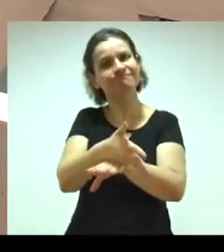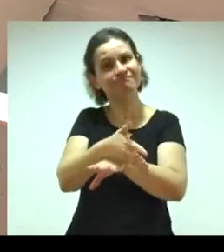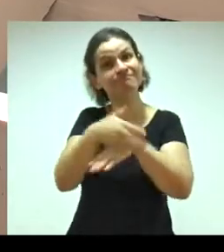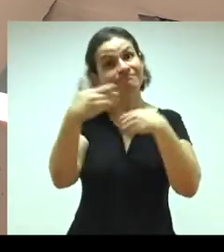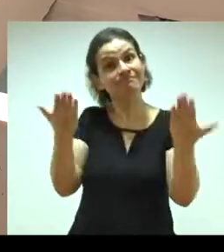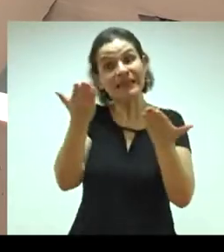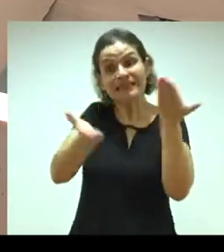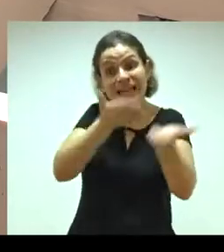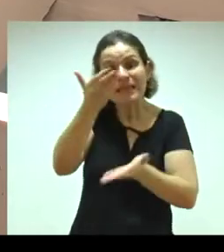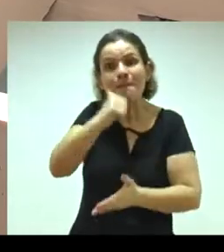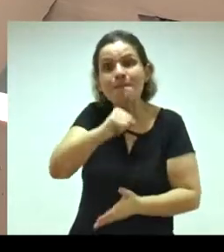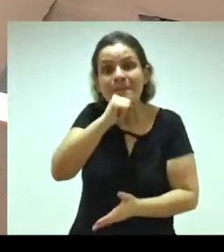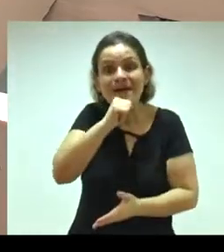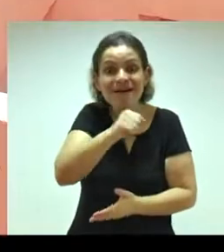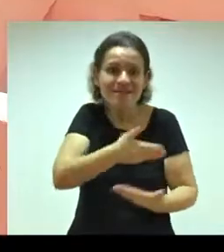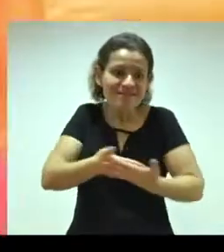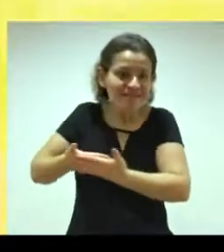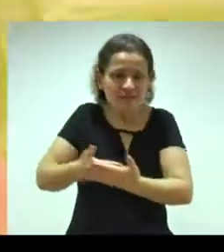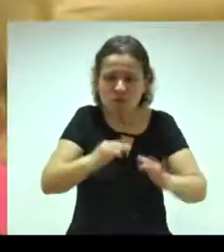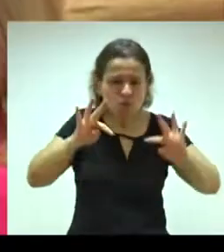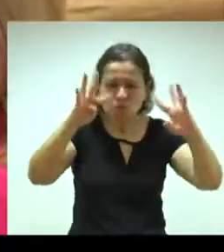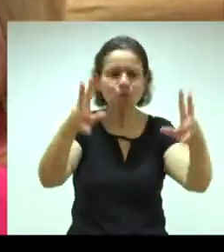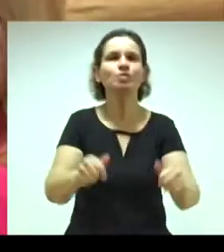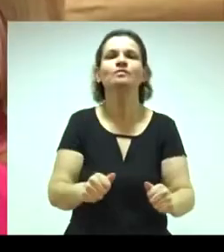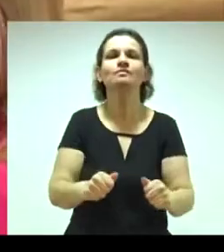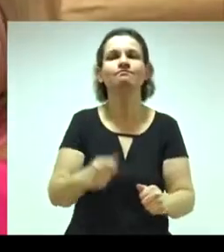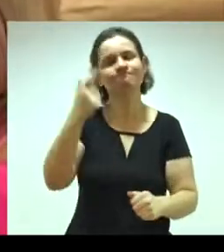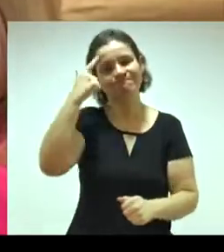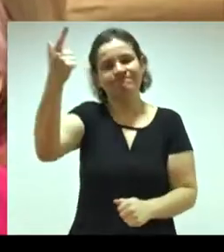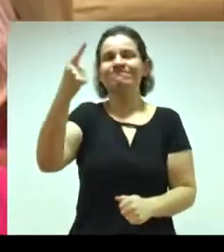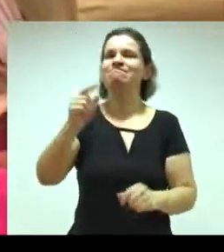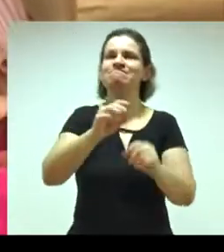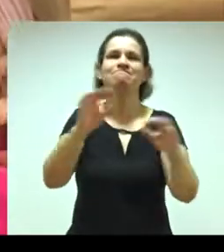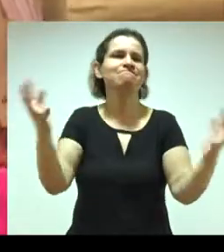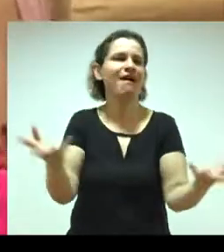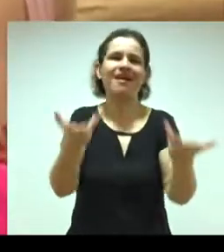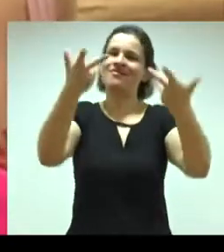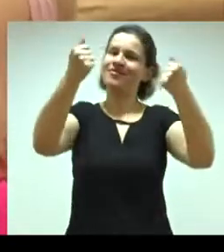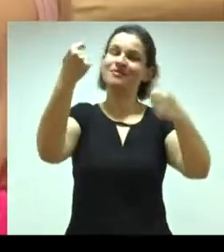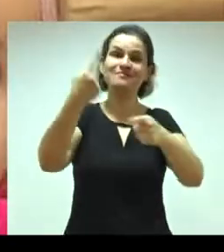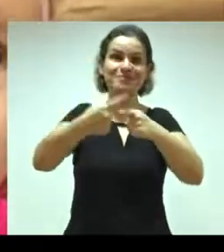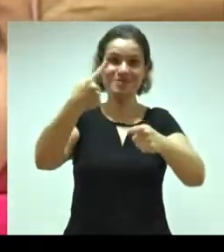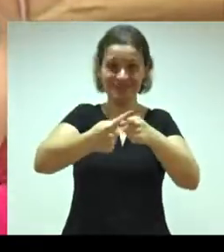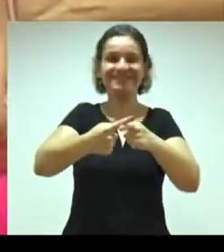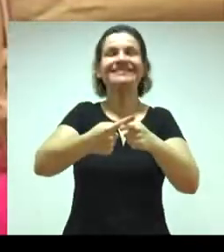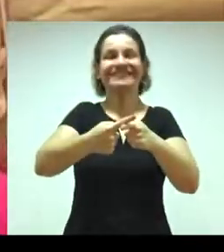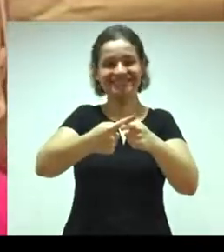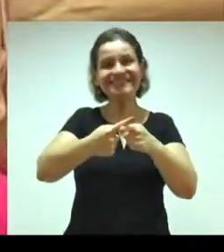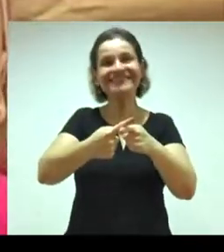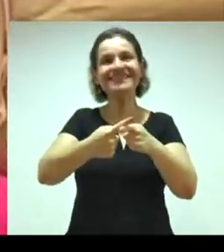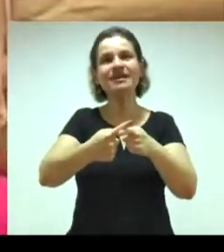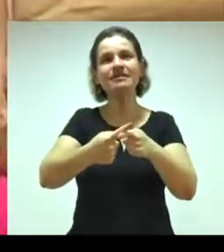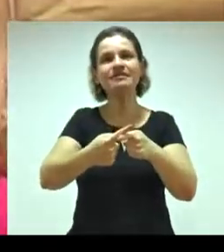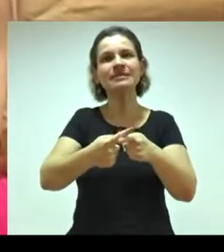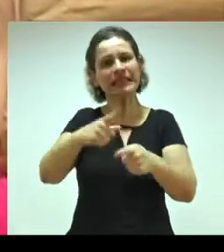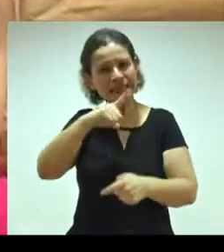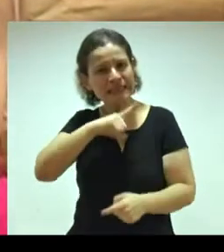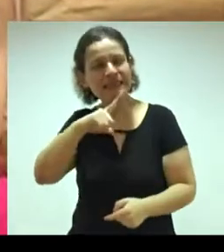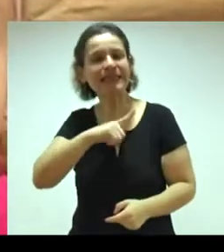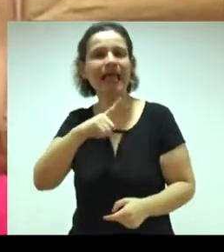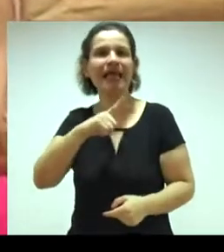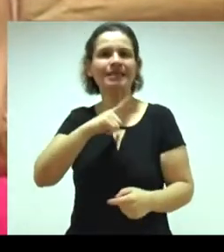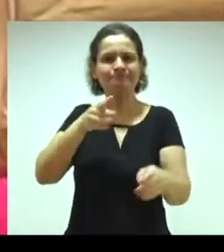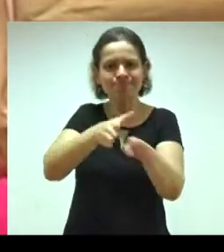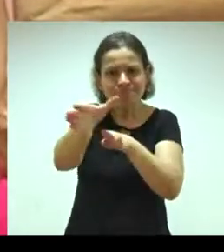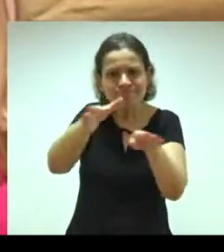tratar a mãe e a criança como um todo. É uma iniciativa maravilhosa, né? Porque, além de